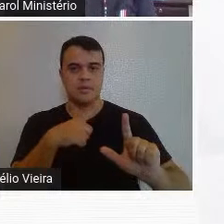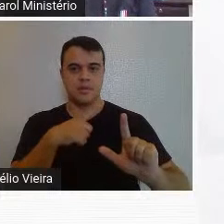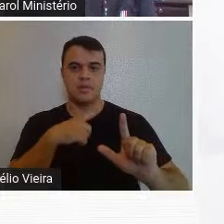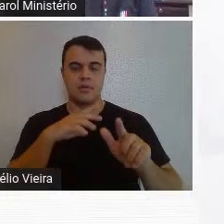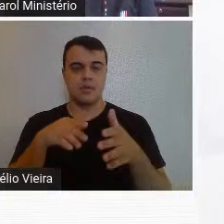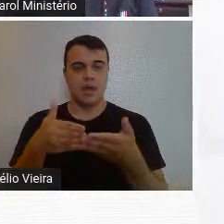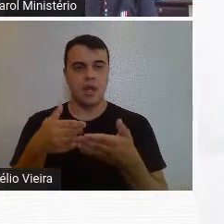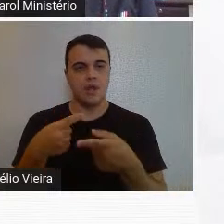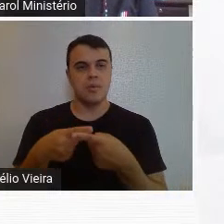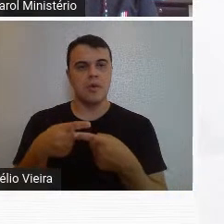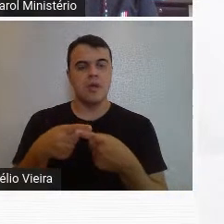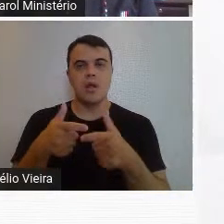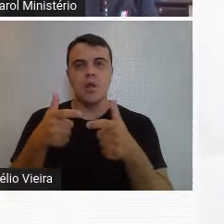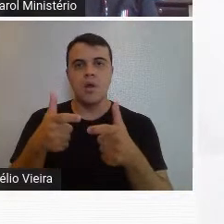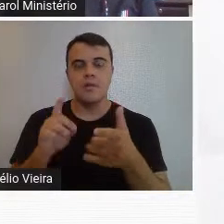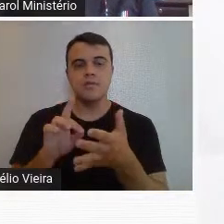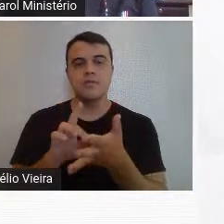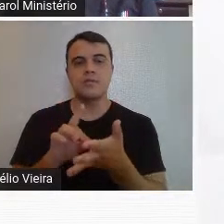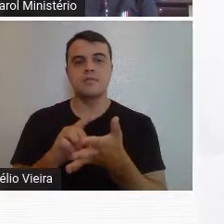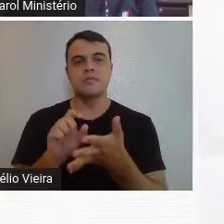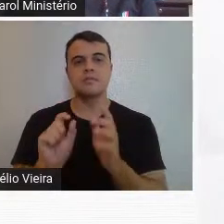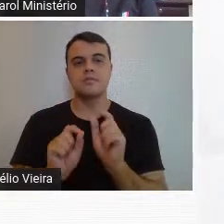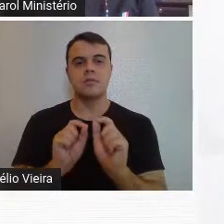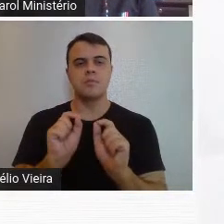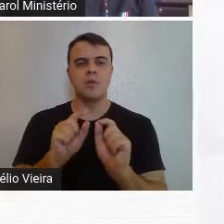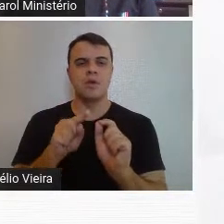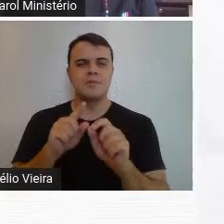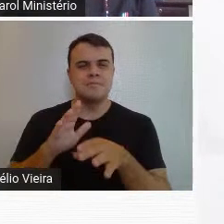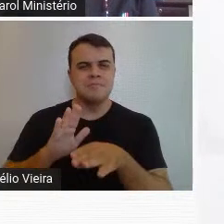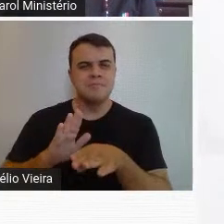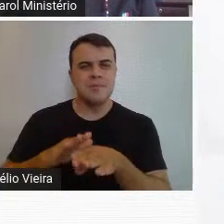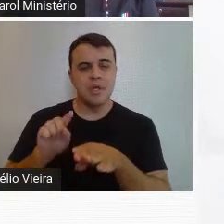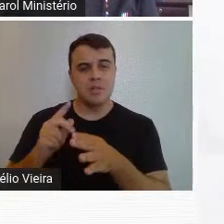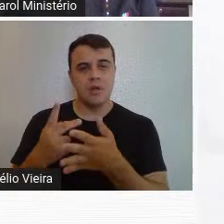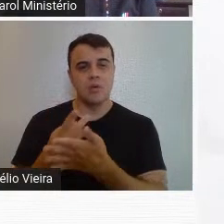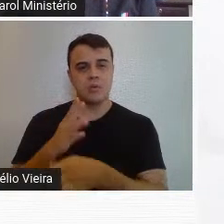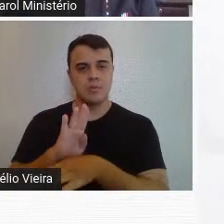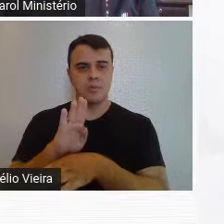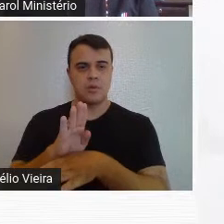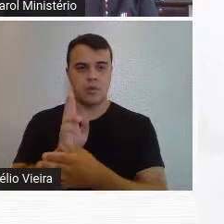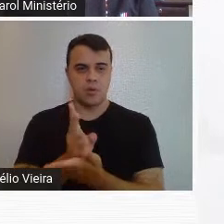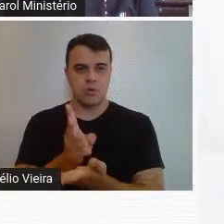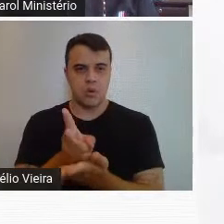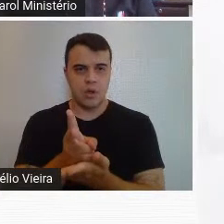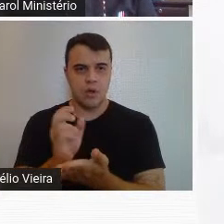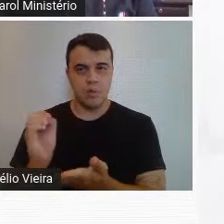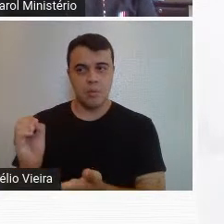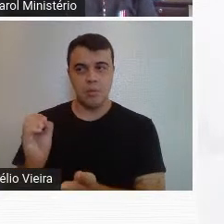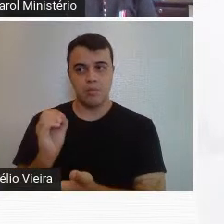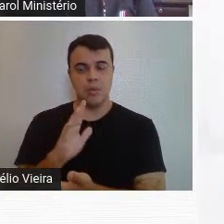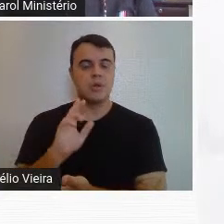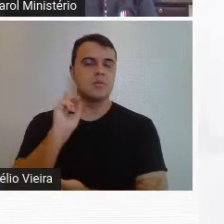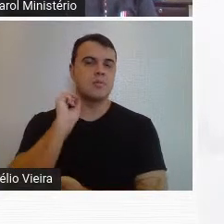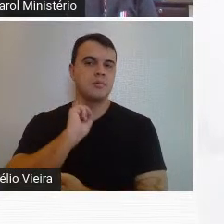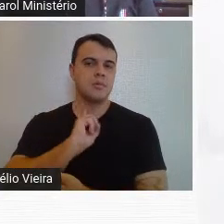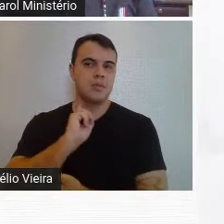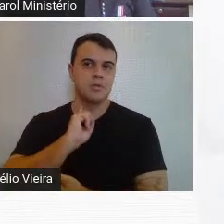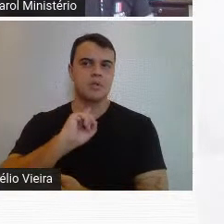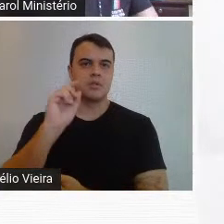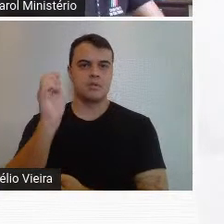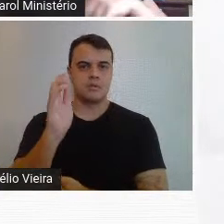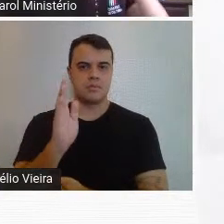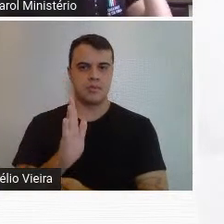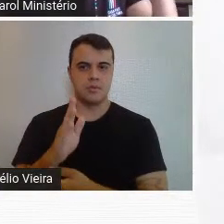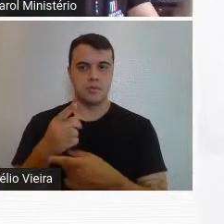e é considerada realmente um dos eventos que contribuíram para a consolidação do modernismo em Minas e no Brasil,